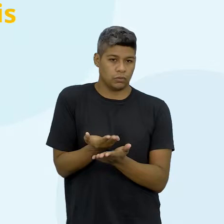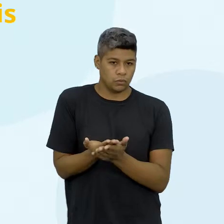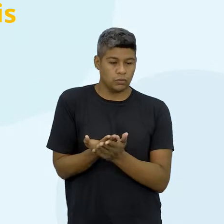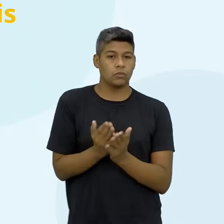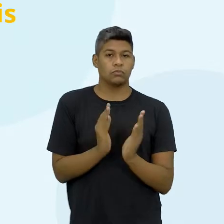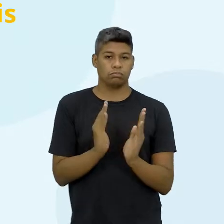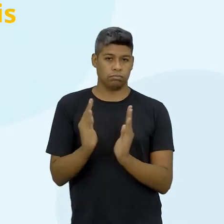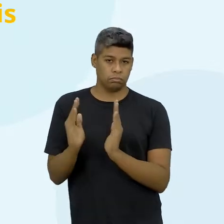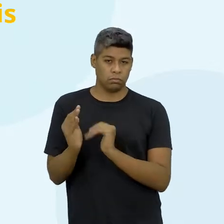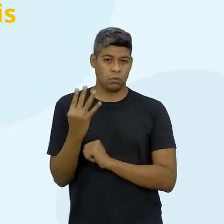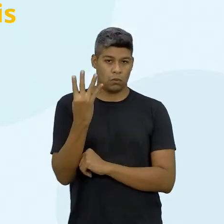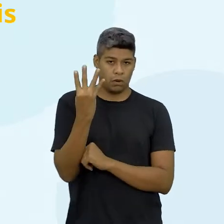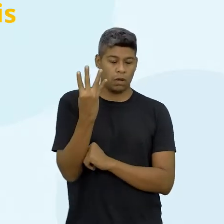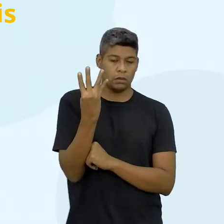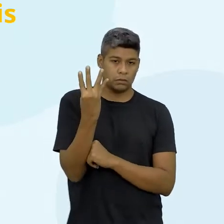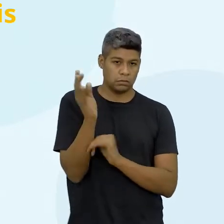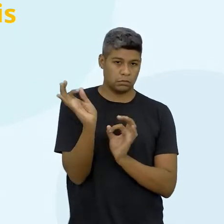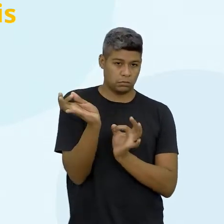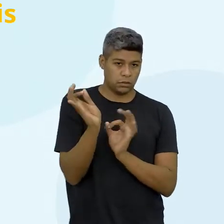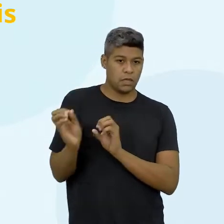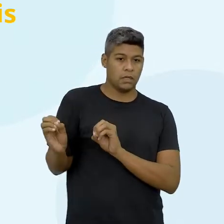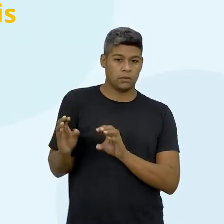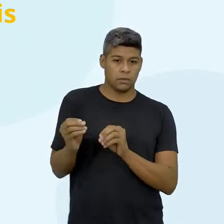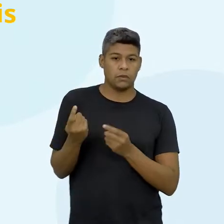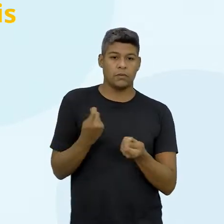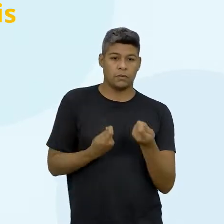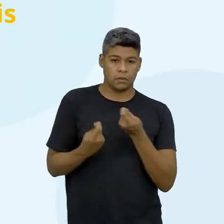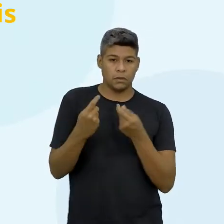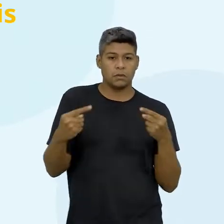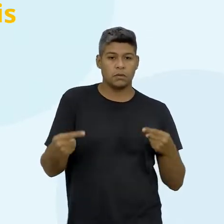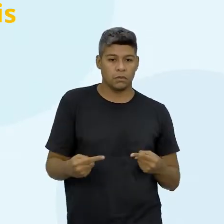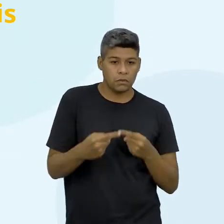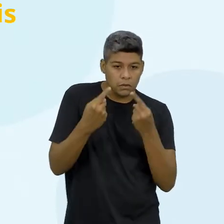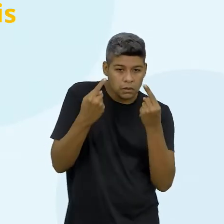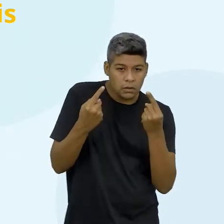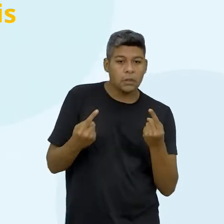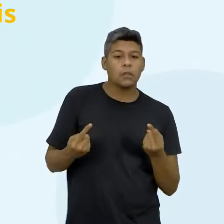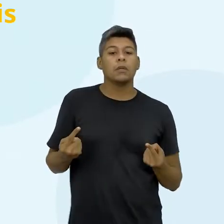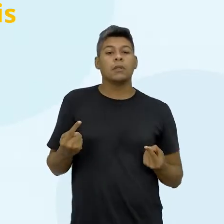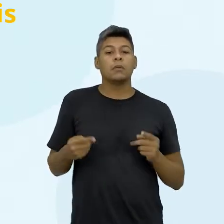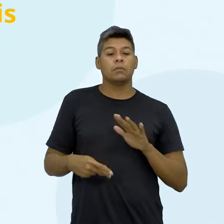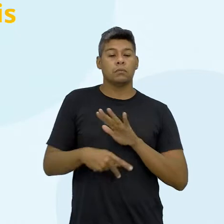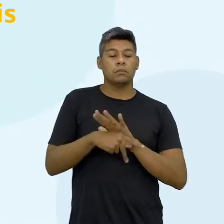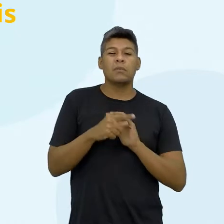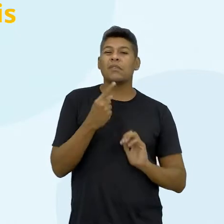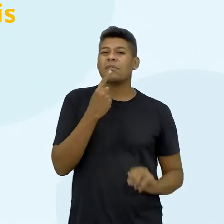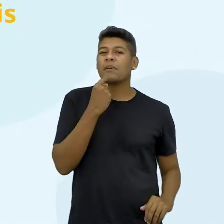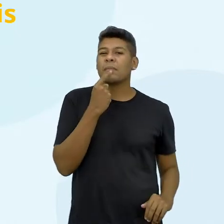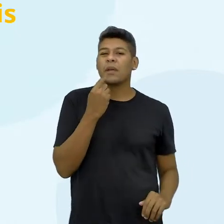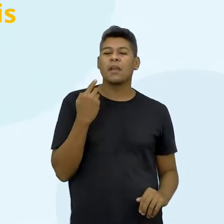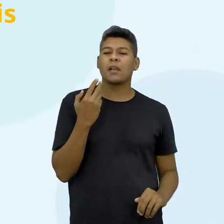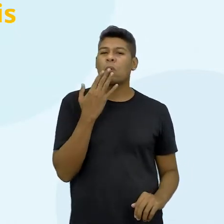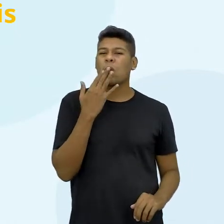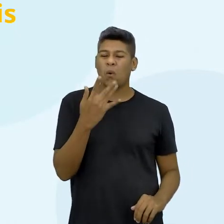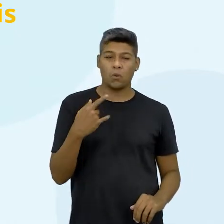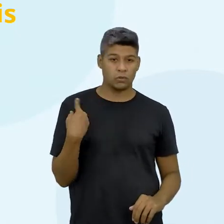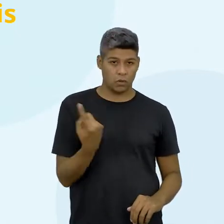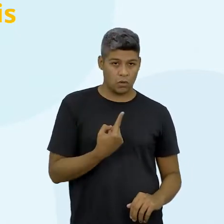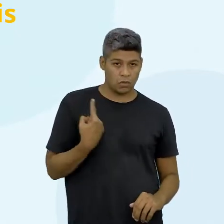dividido em quatro componentes, educação financeira em conexão, que está indicado aí em vermelho, que é o nosso,